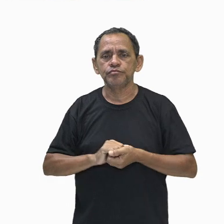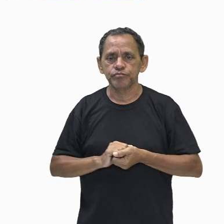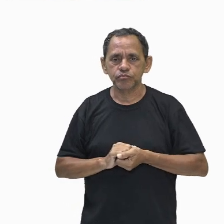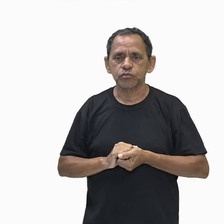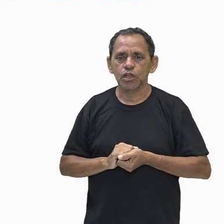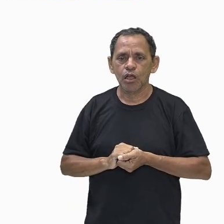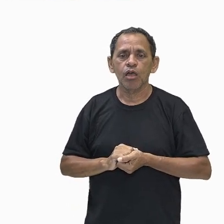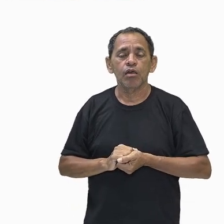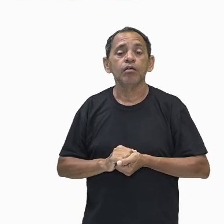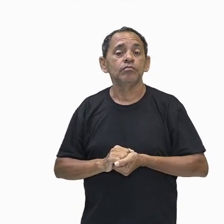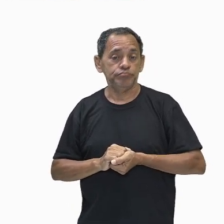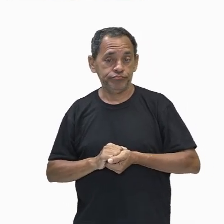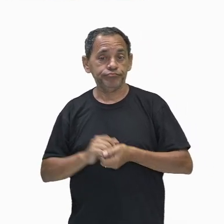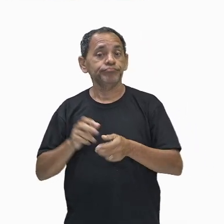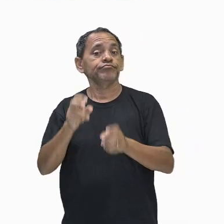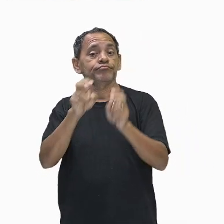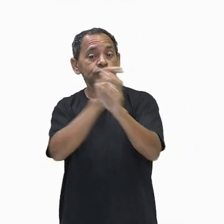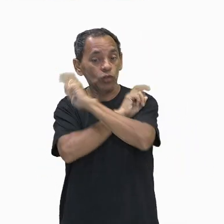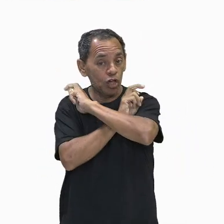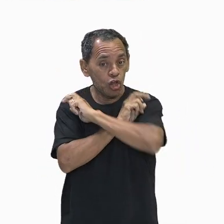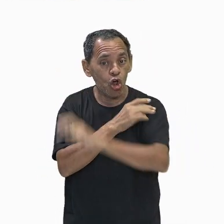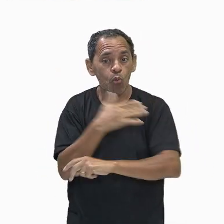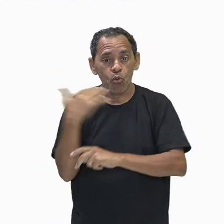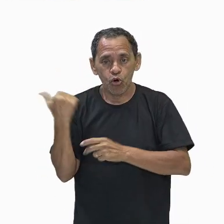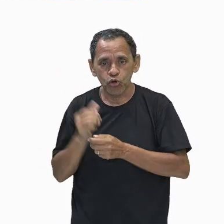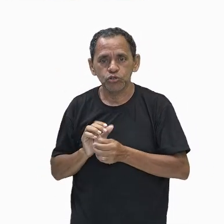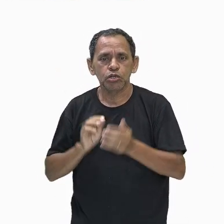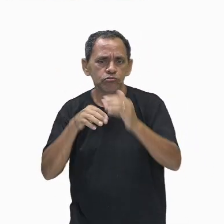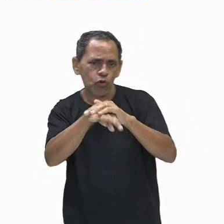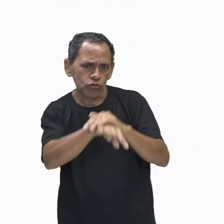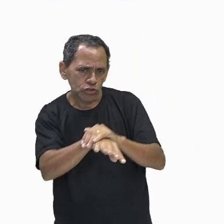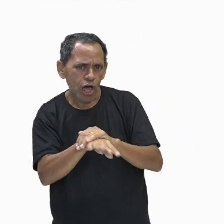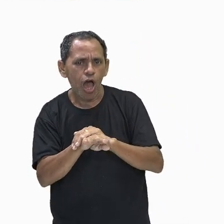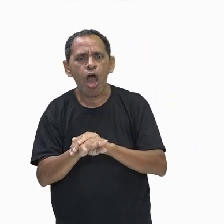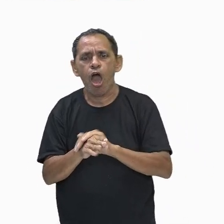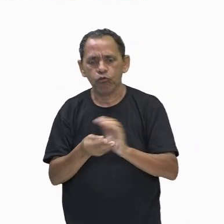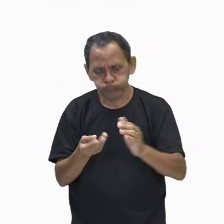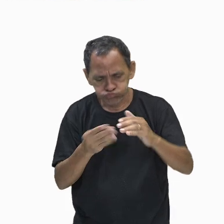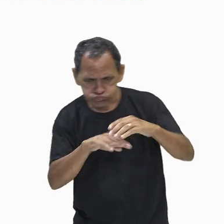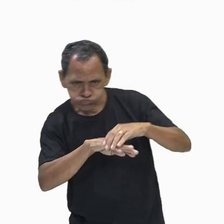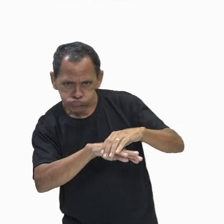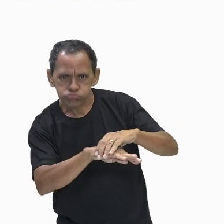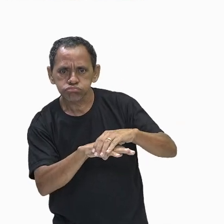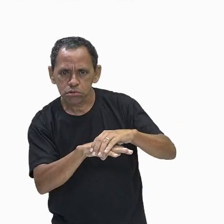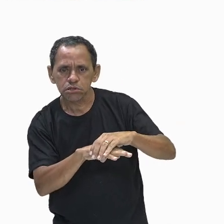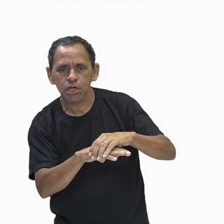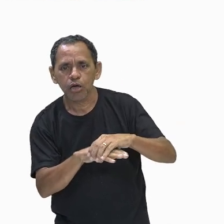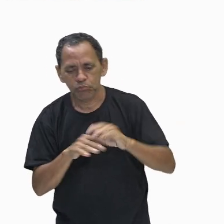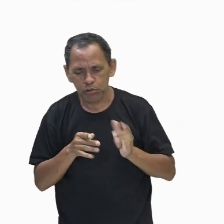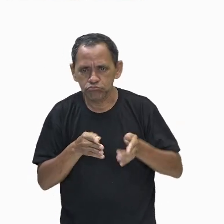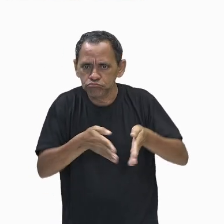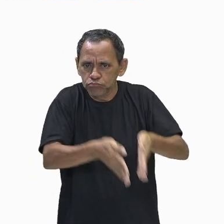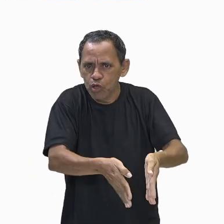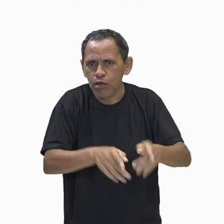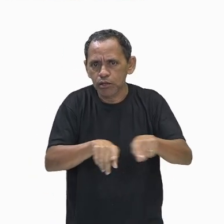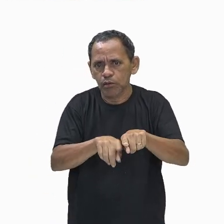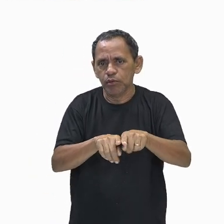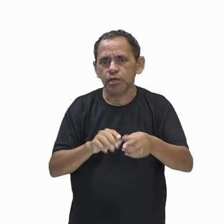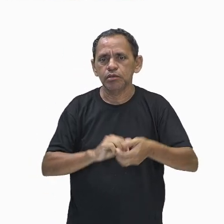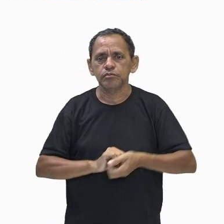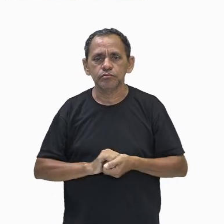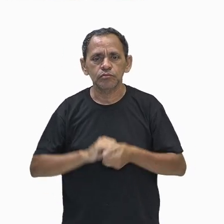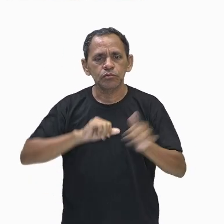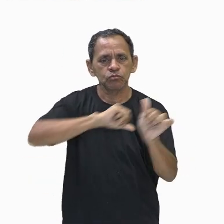faraó morria e guardavam dentro também ali, né? Com o sepultamento dentro das pirâmides. Revoltas sociais internas, por causa de